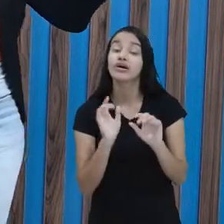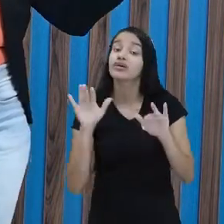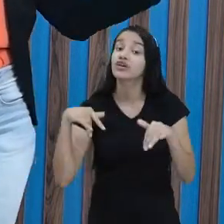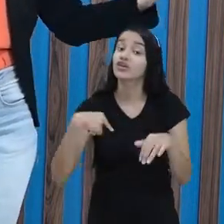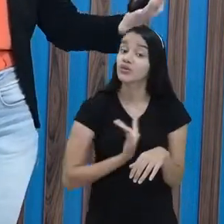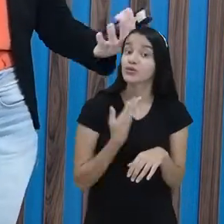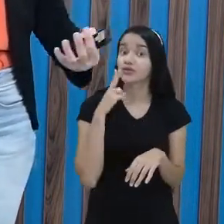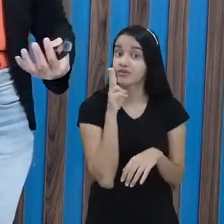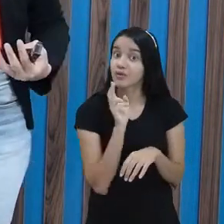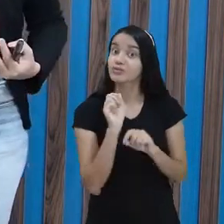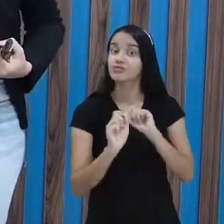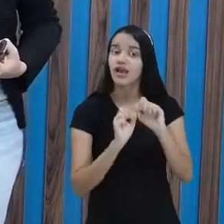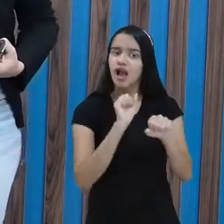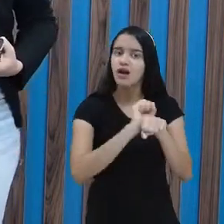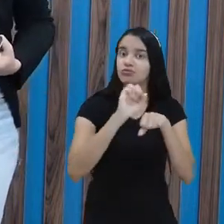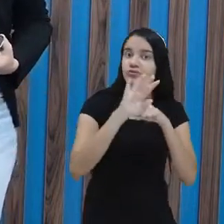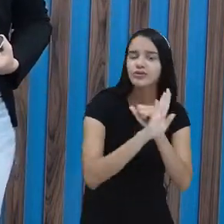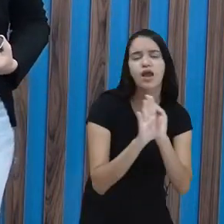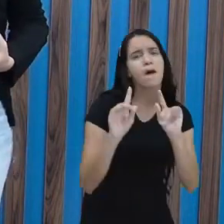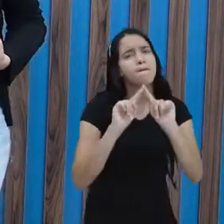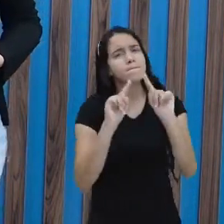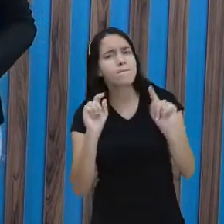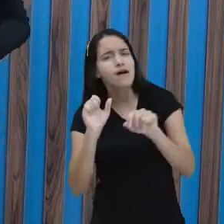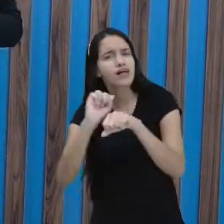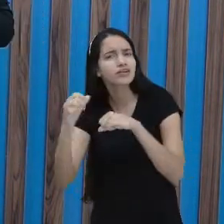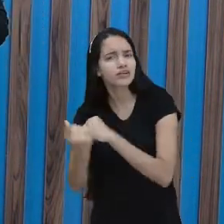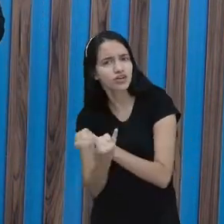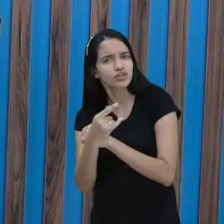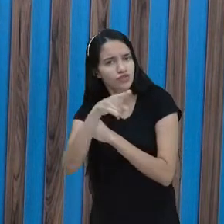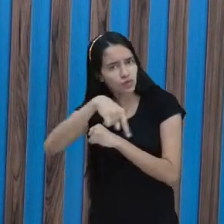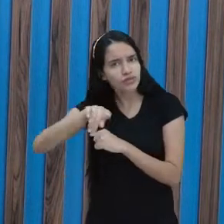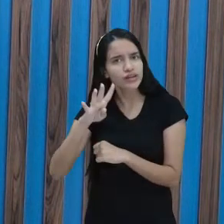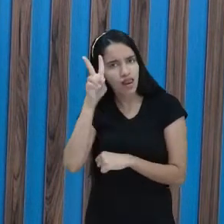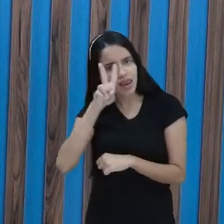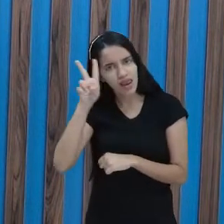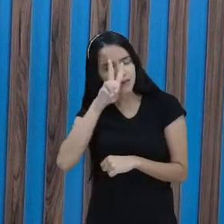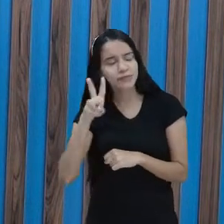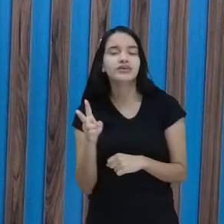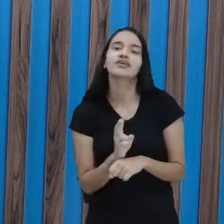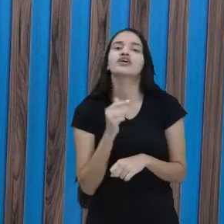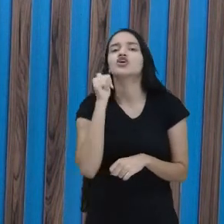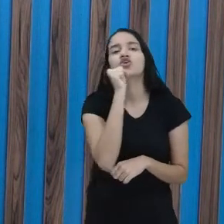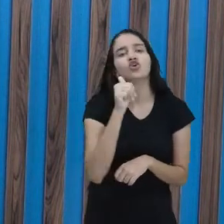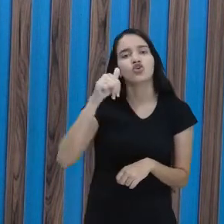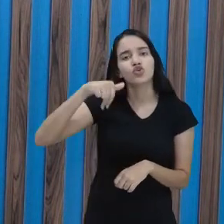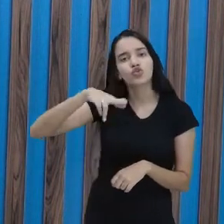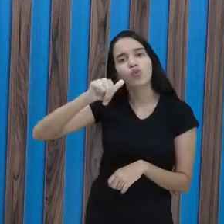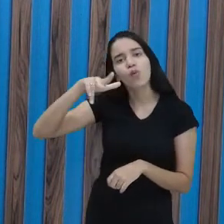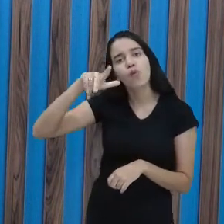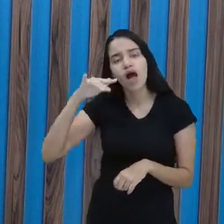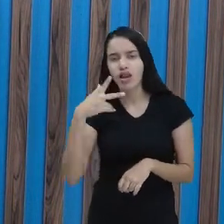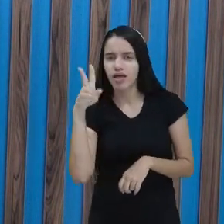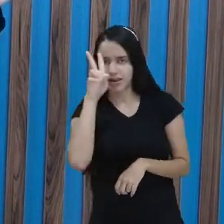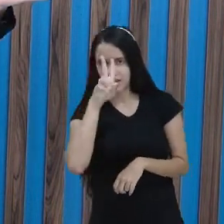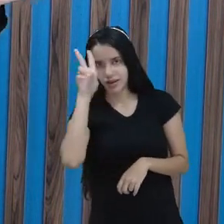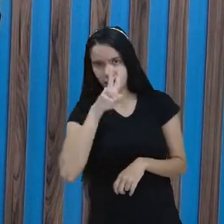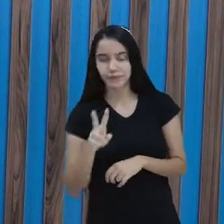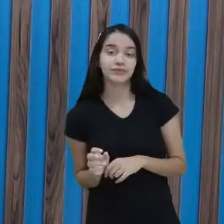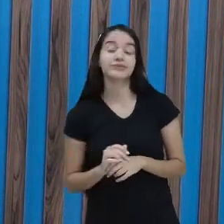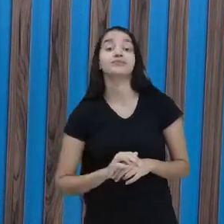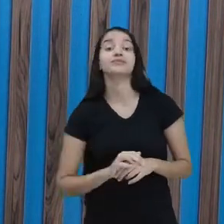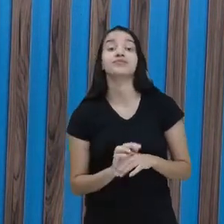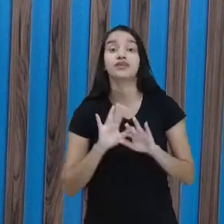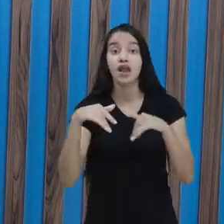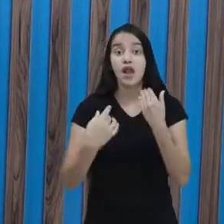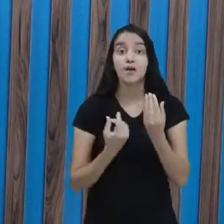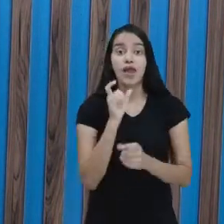substantivo, mas e adjetivo? Quem lembra? Será que no ala lembra o que é adjetivo? Adjetivo nada mais é